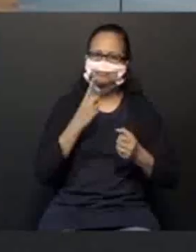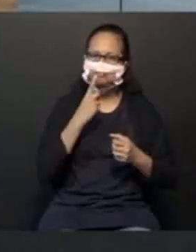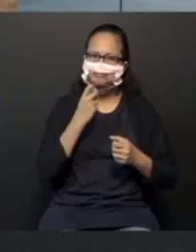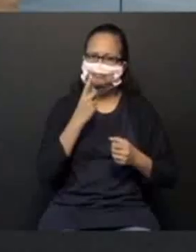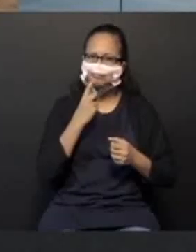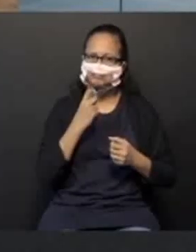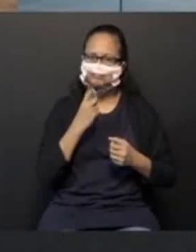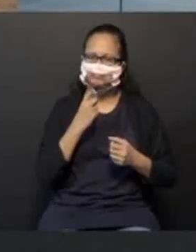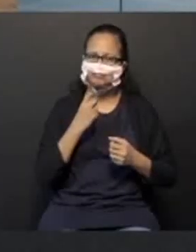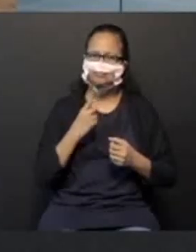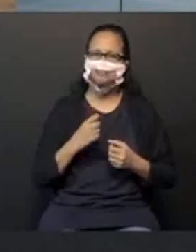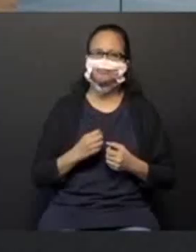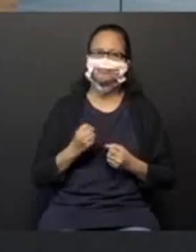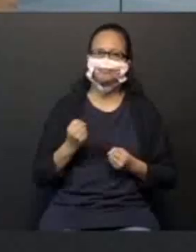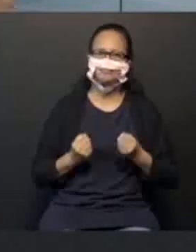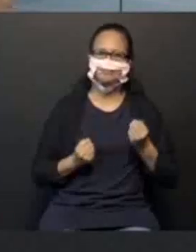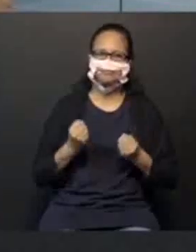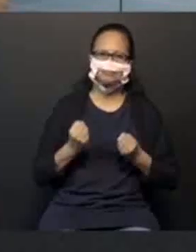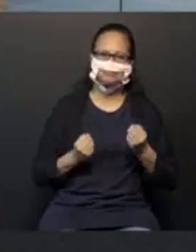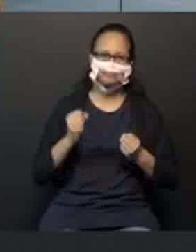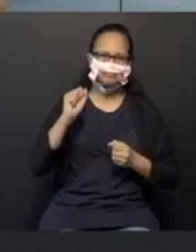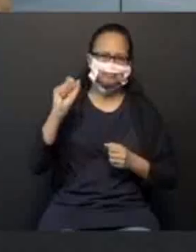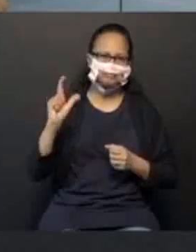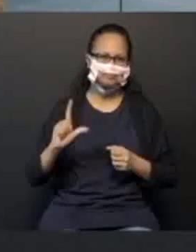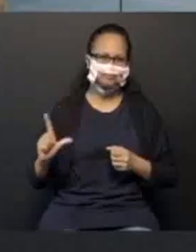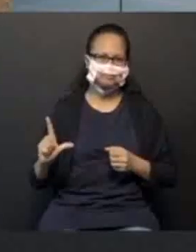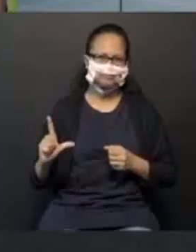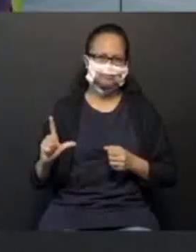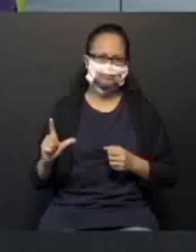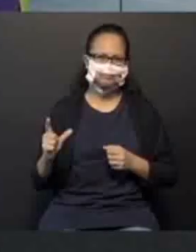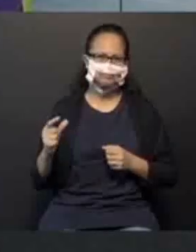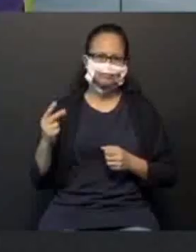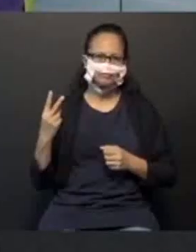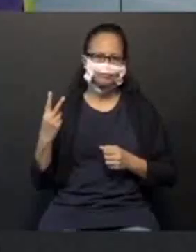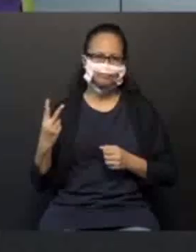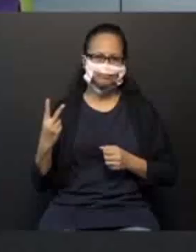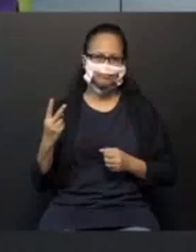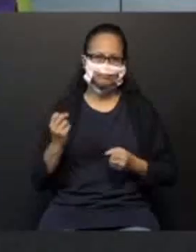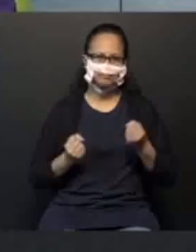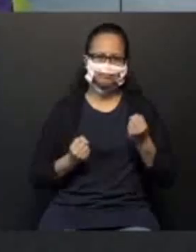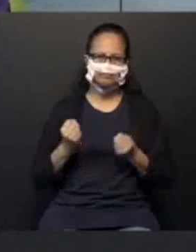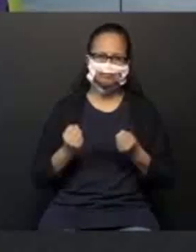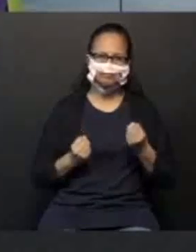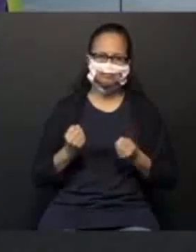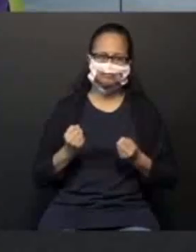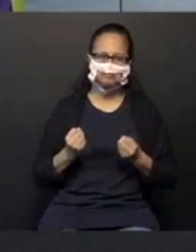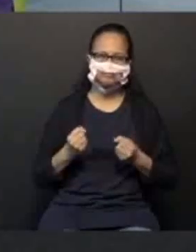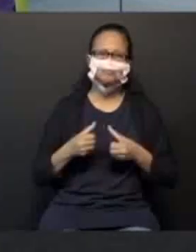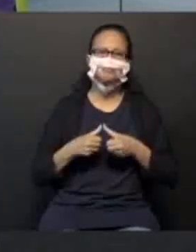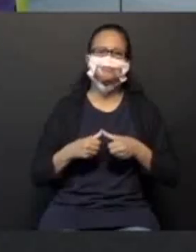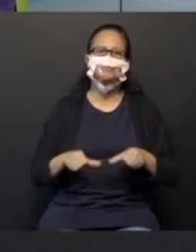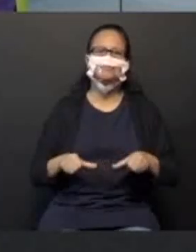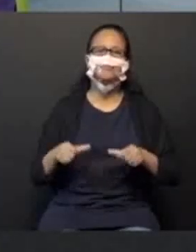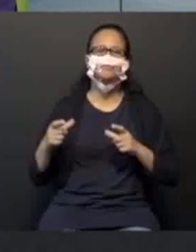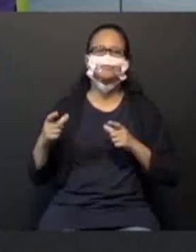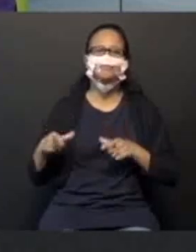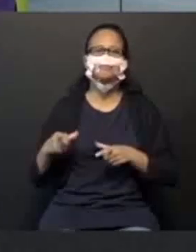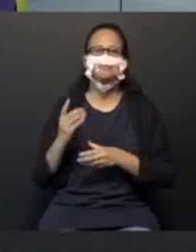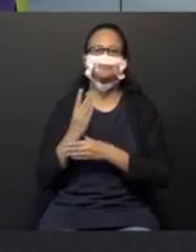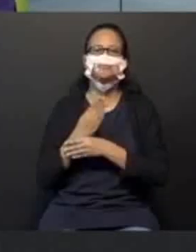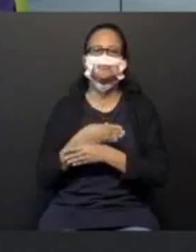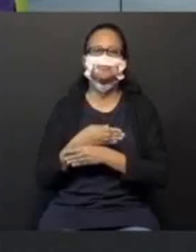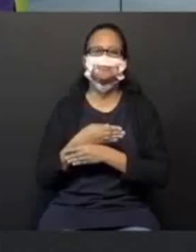e o carro azul. Os automóveis. Quero saber desses dois carros. Eles estão aonde do táxi?